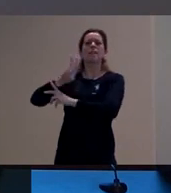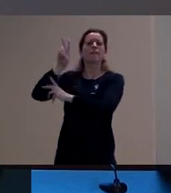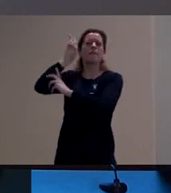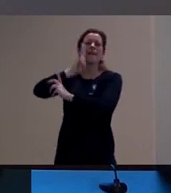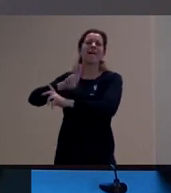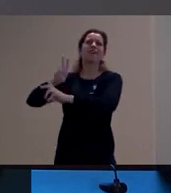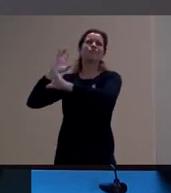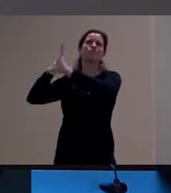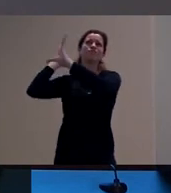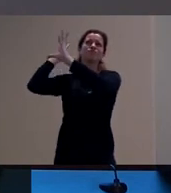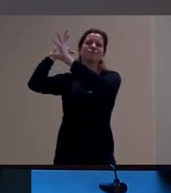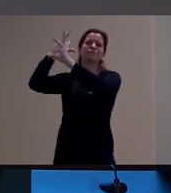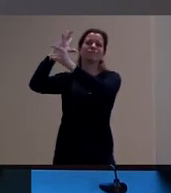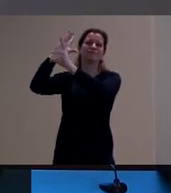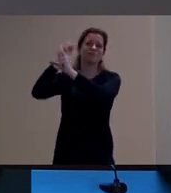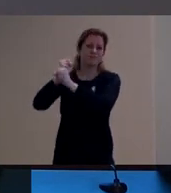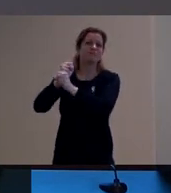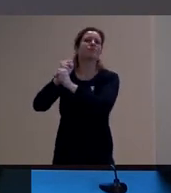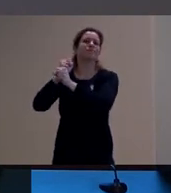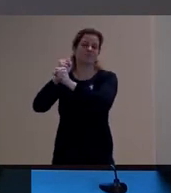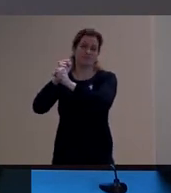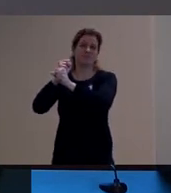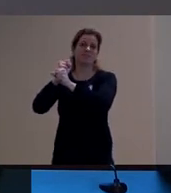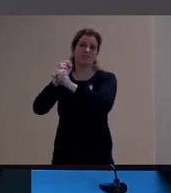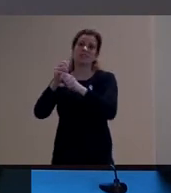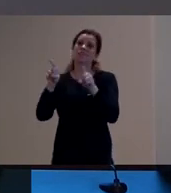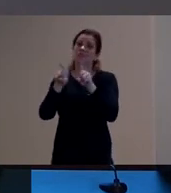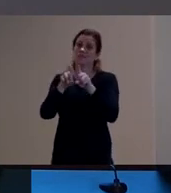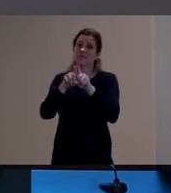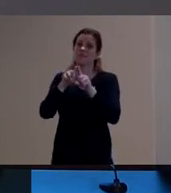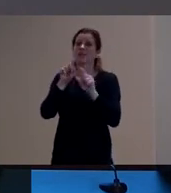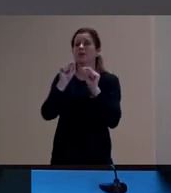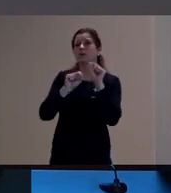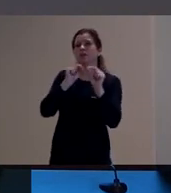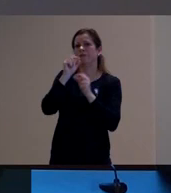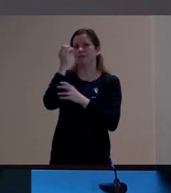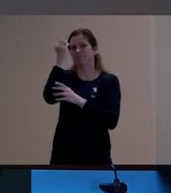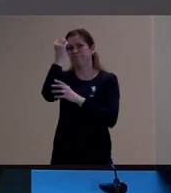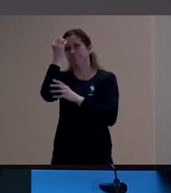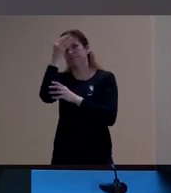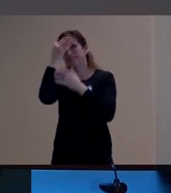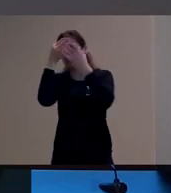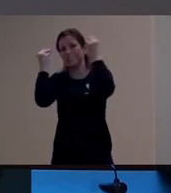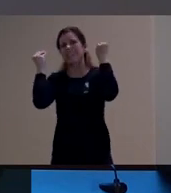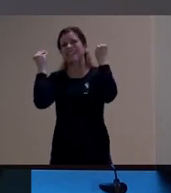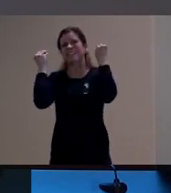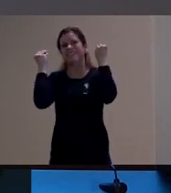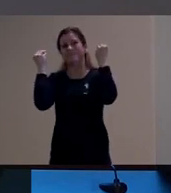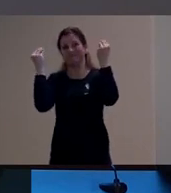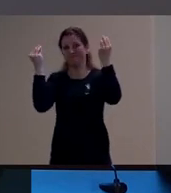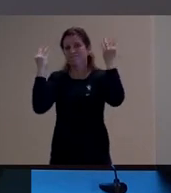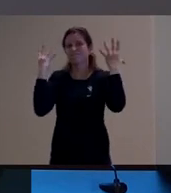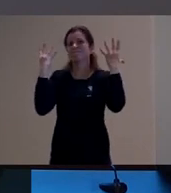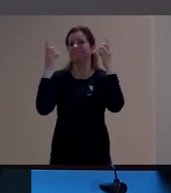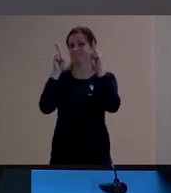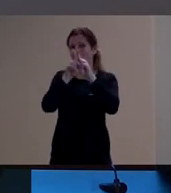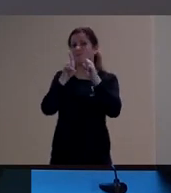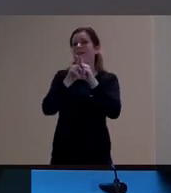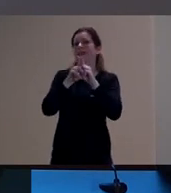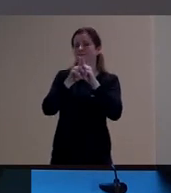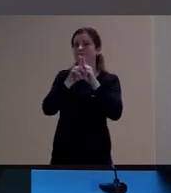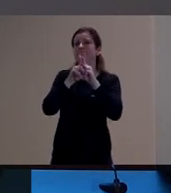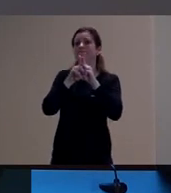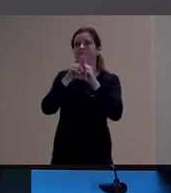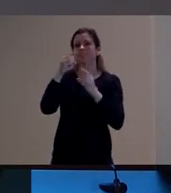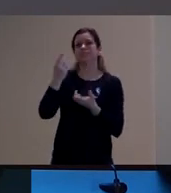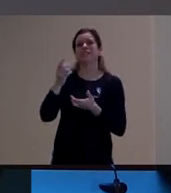e também de esquecimento né porque é sempre uma negociação entre o lembrar e o esquecer que está colocada aí e também